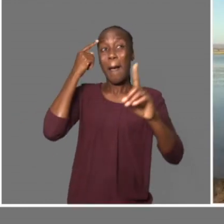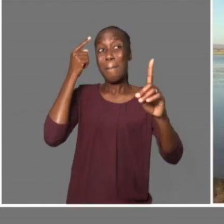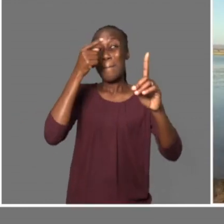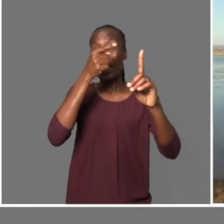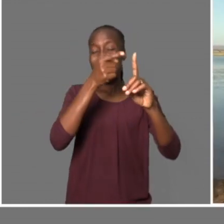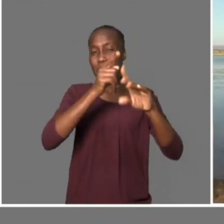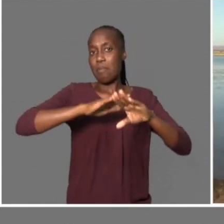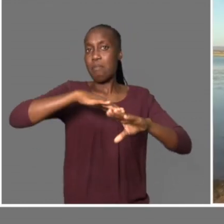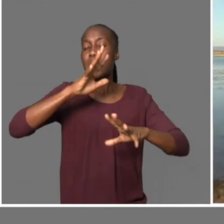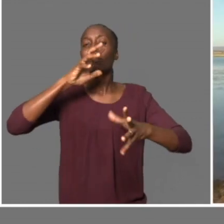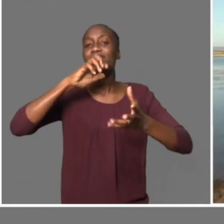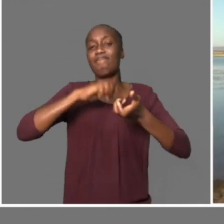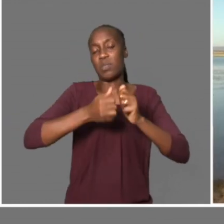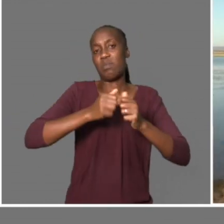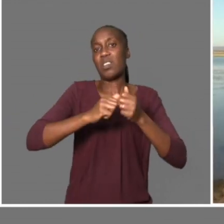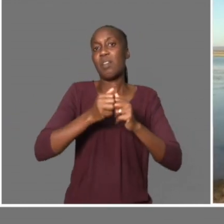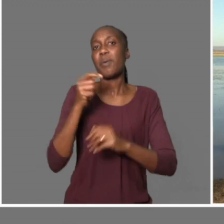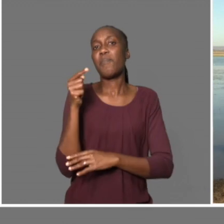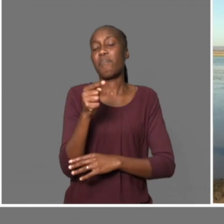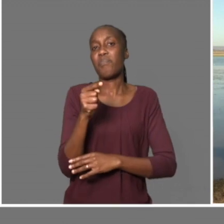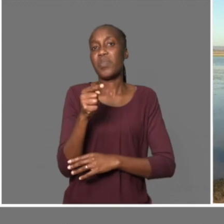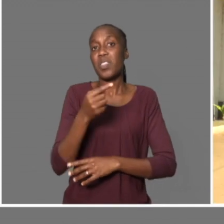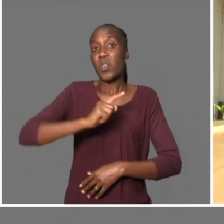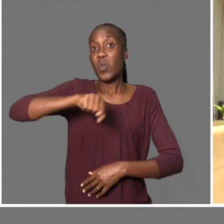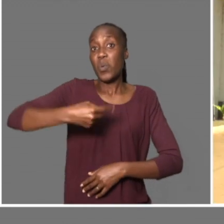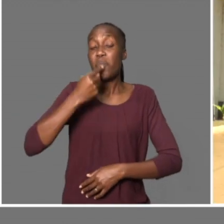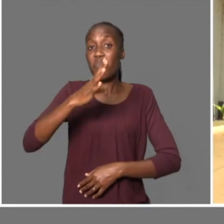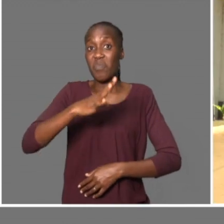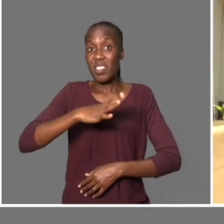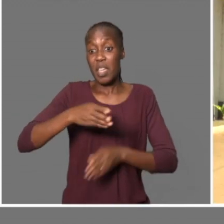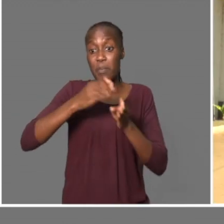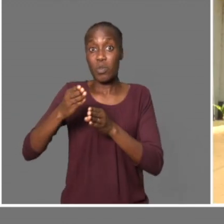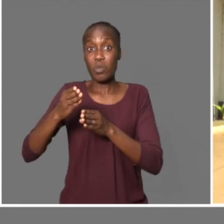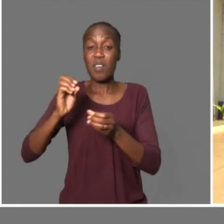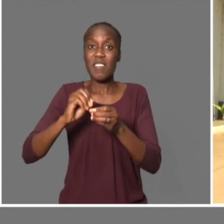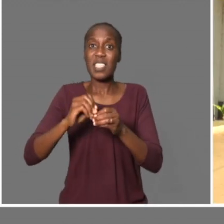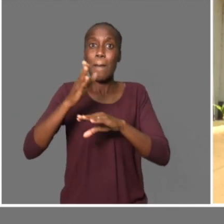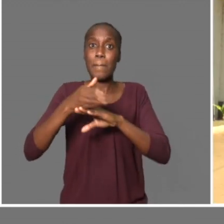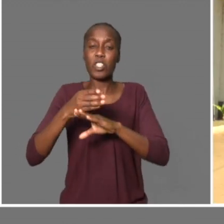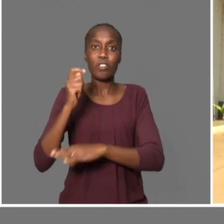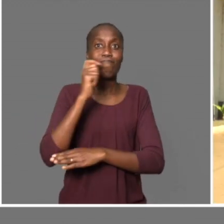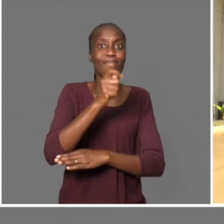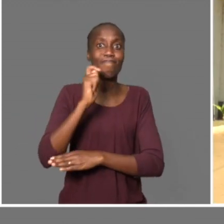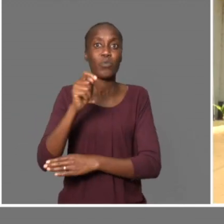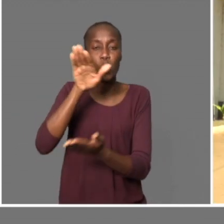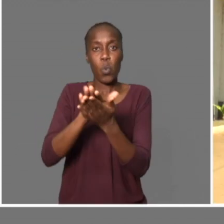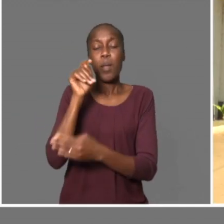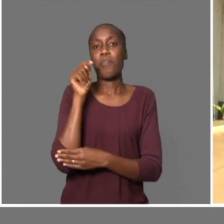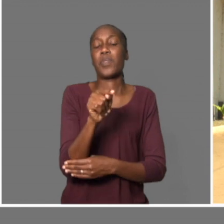na albufeira. Então, isso nós achamos que é um dos principais problemas que nós temos,